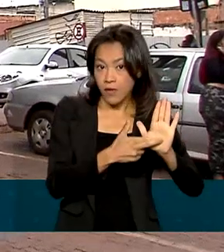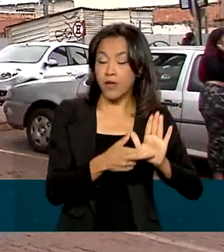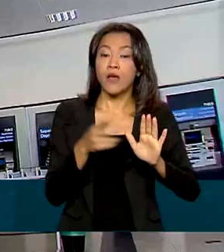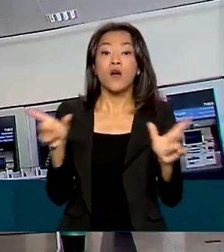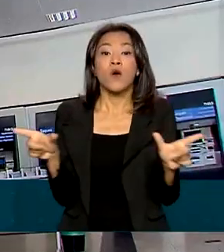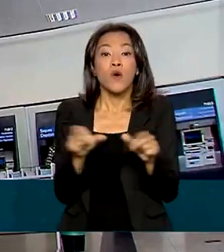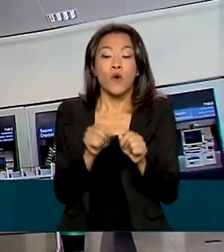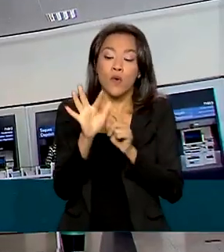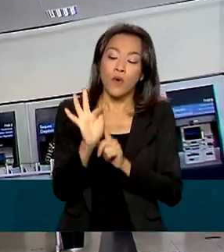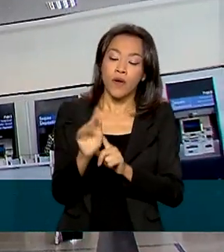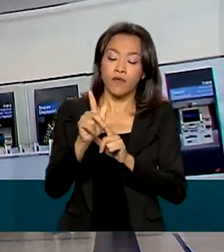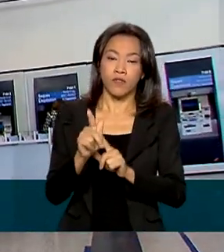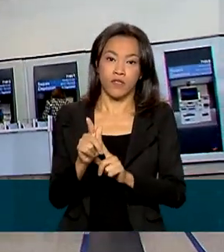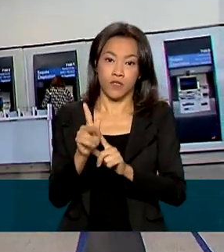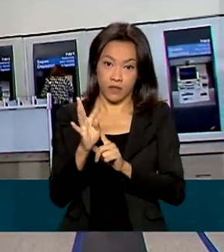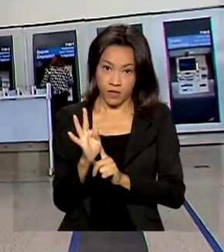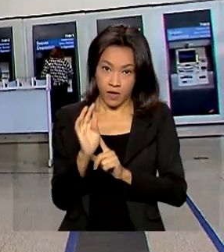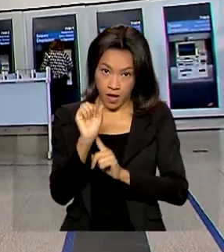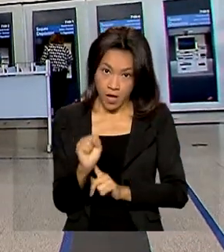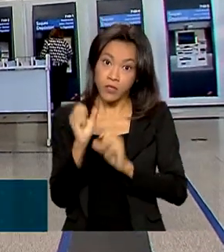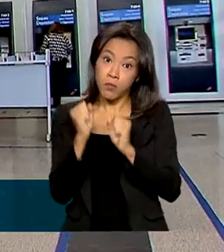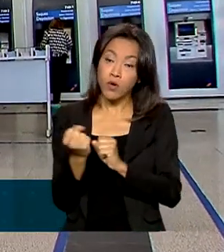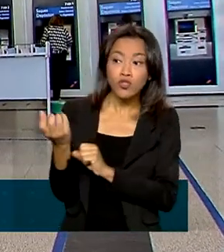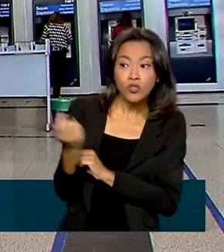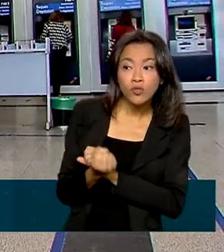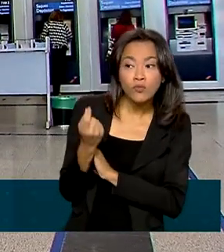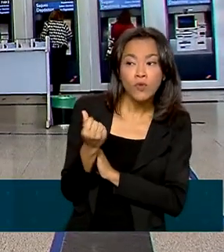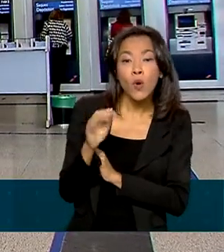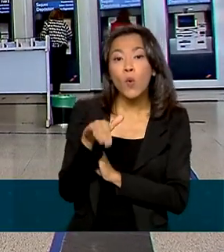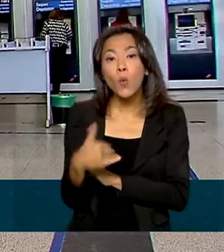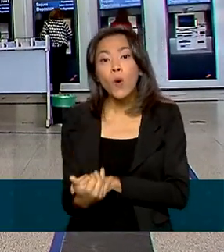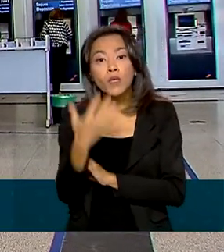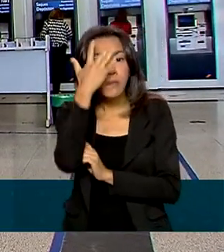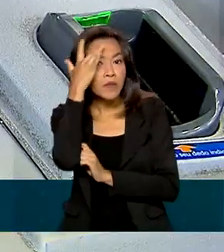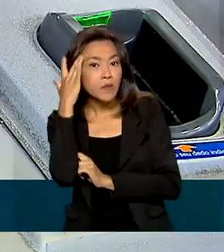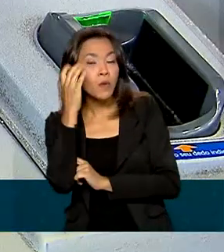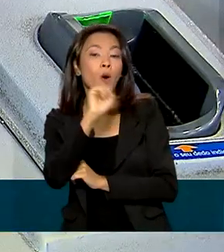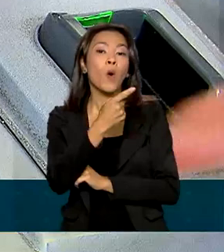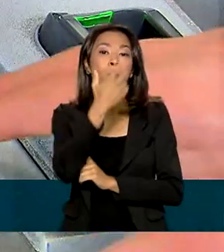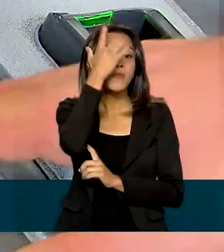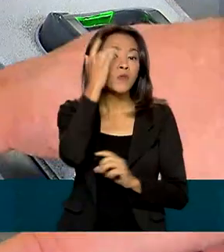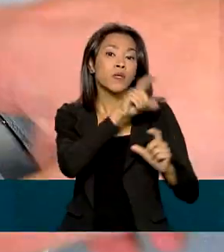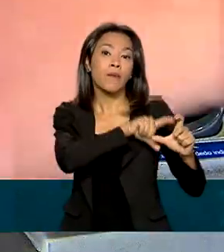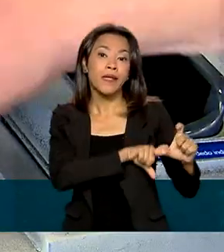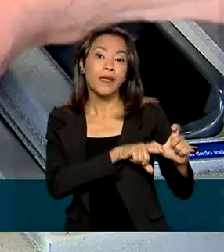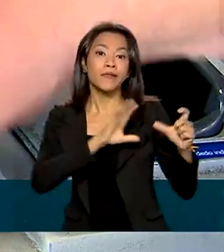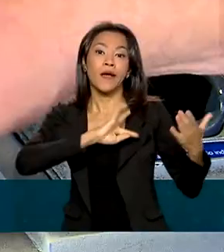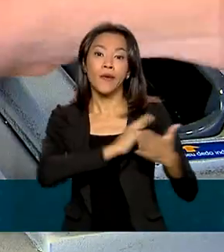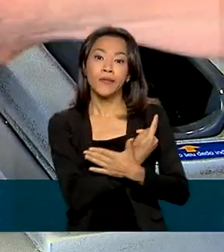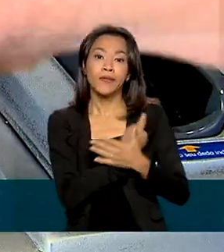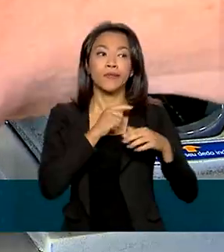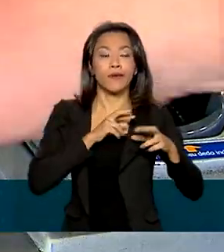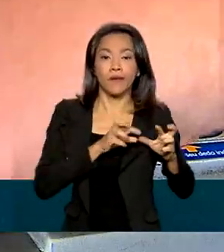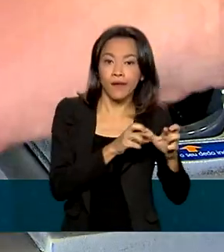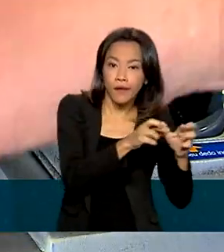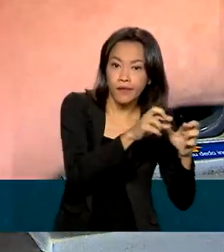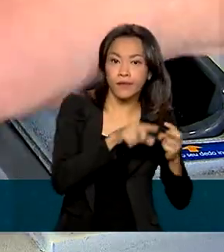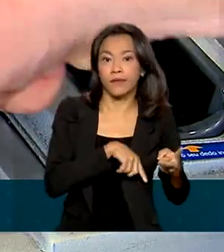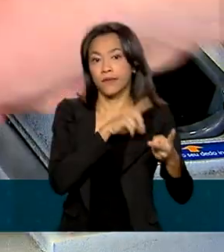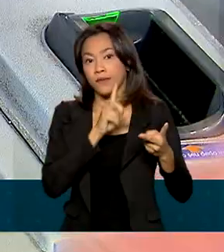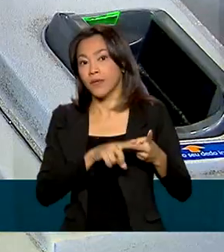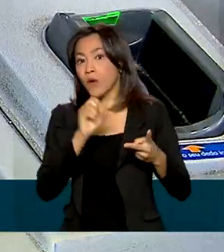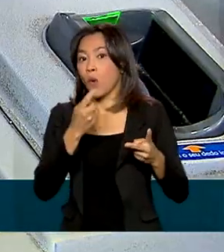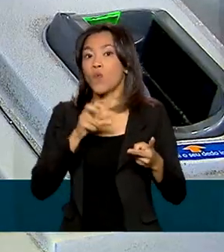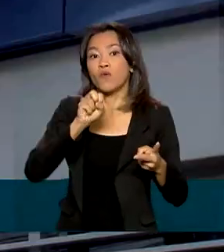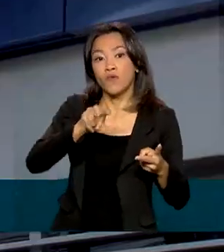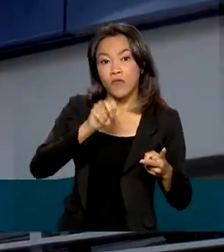FGTS pode ser movimentada quando o trabalhador ou qualquer um de seus dependentes for acometido por câncer, for portador do